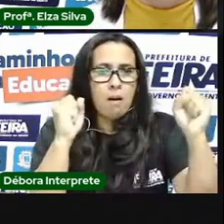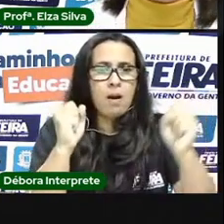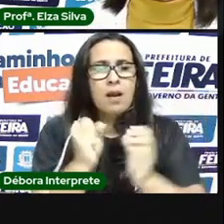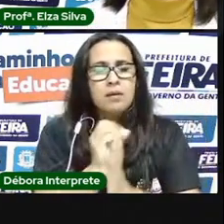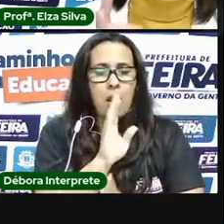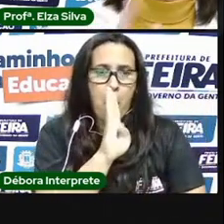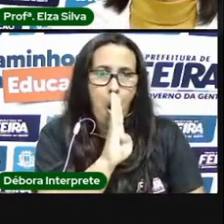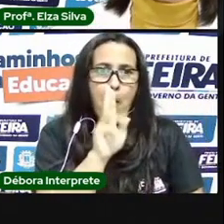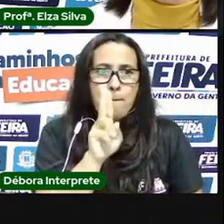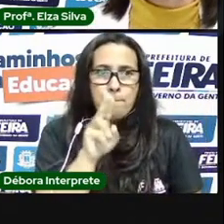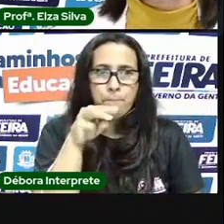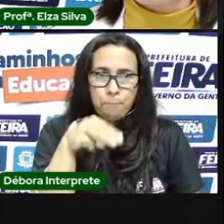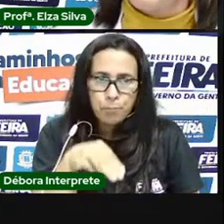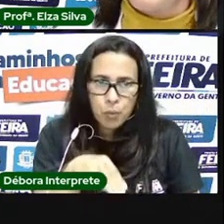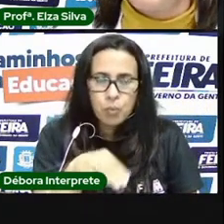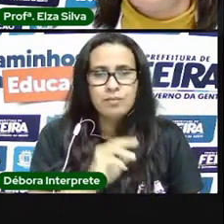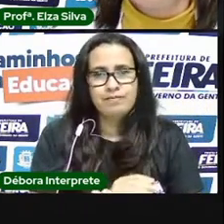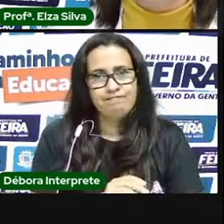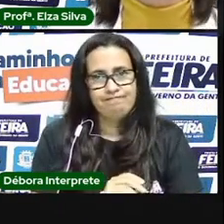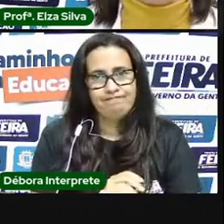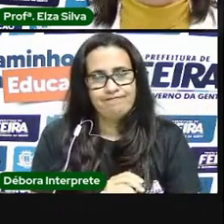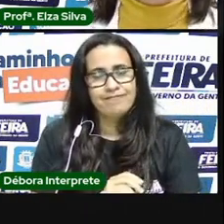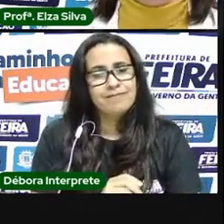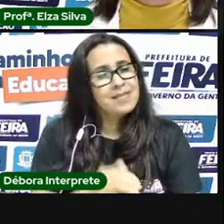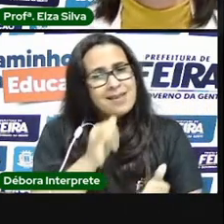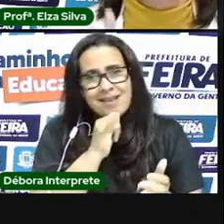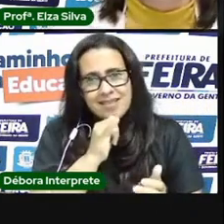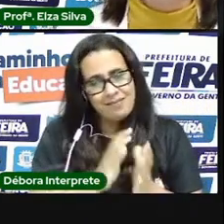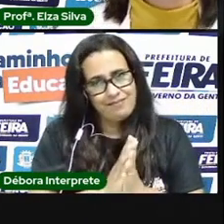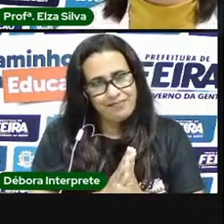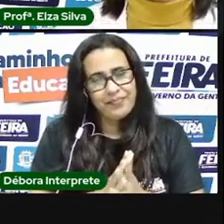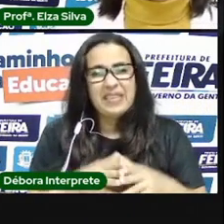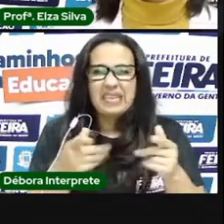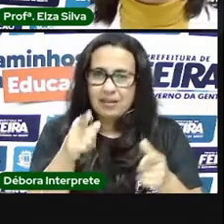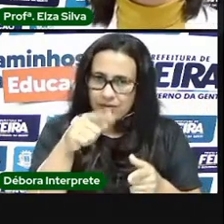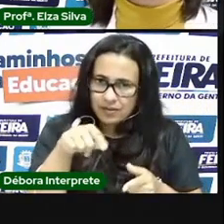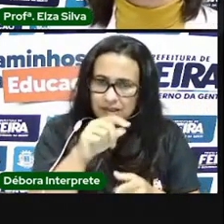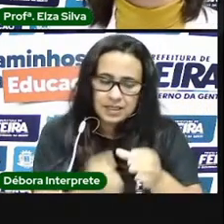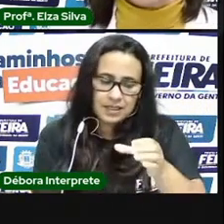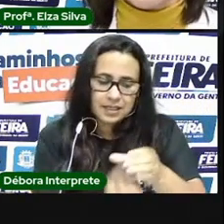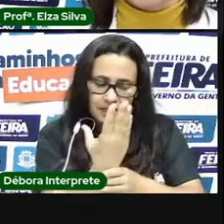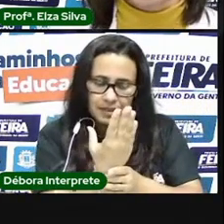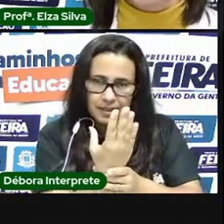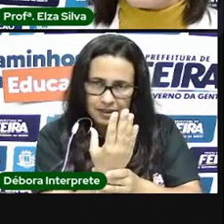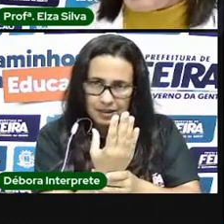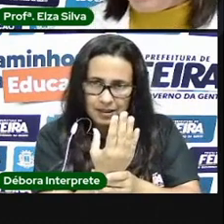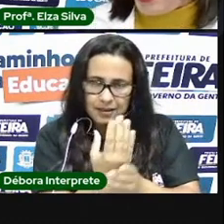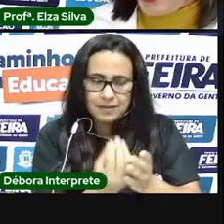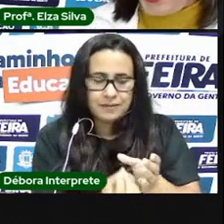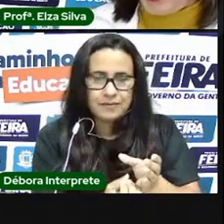quando vocês forem produzir história em quadrinhos não se esqueçam das dicas da proeza está certo?